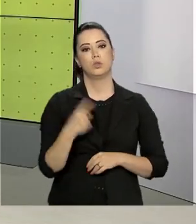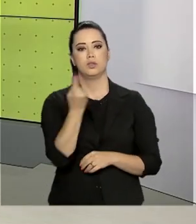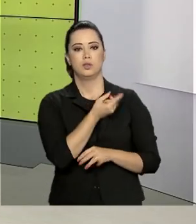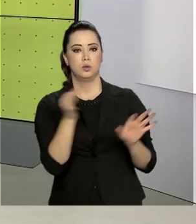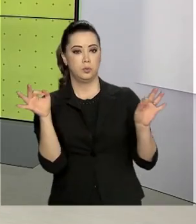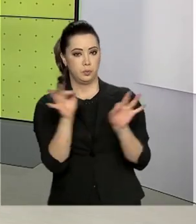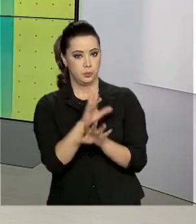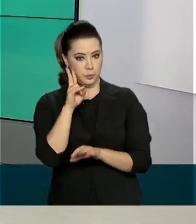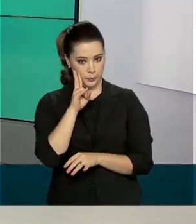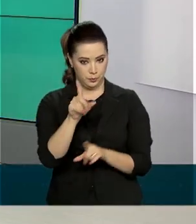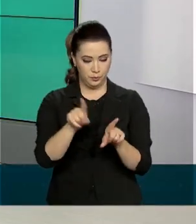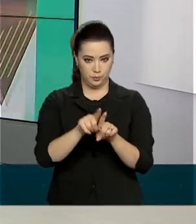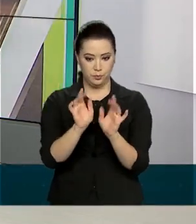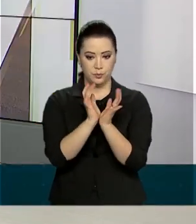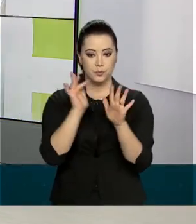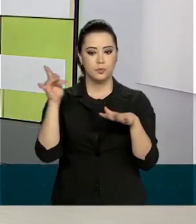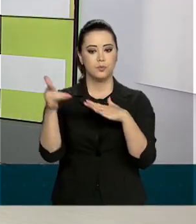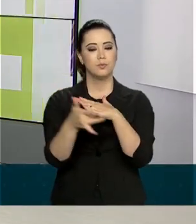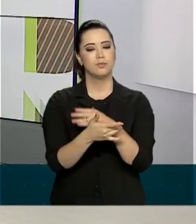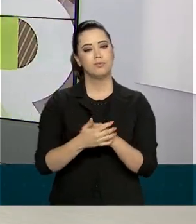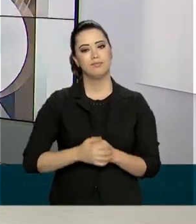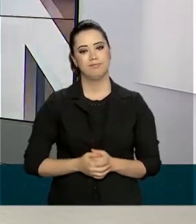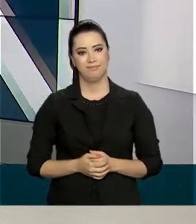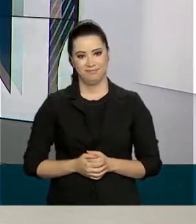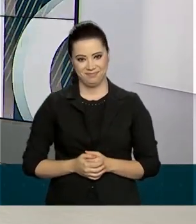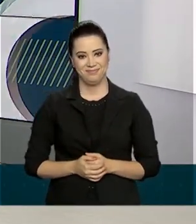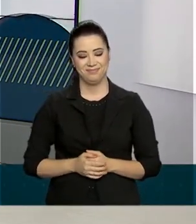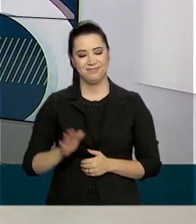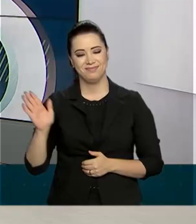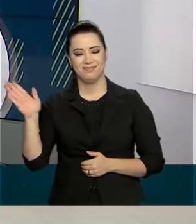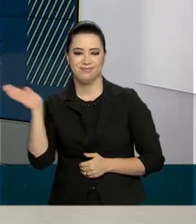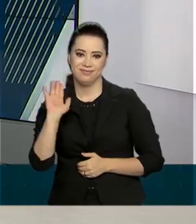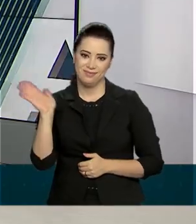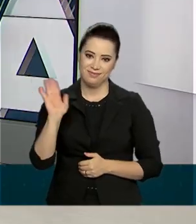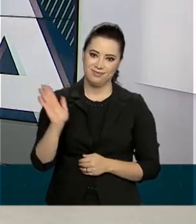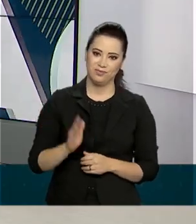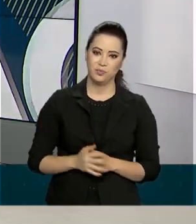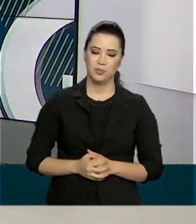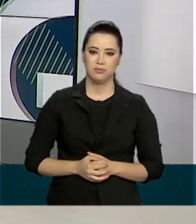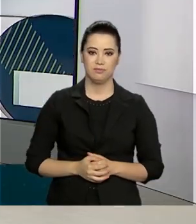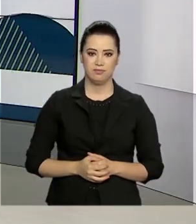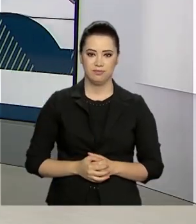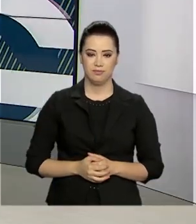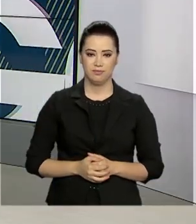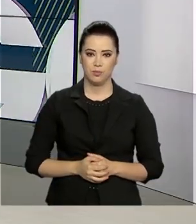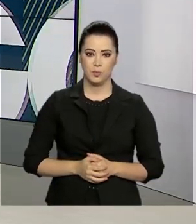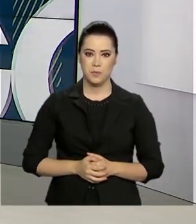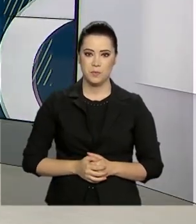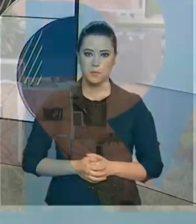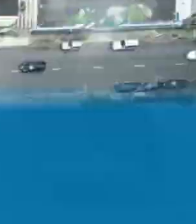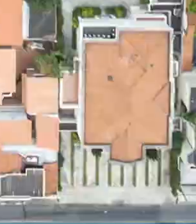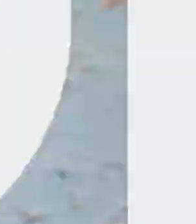por aqui. Você pode nos acompanhar também pelas redes sociais. Nos vemos então na próxima edição. Até lá!